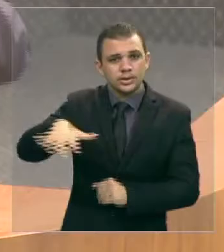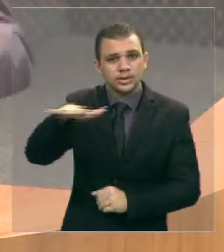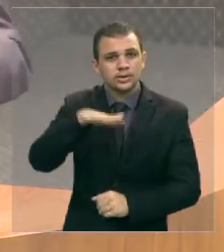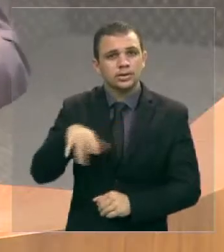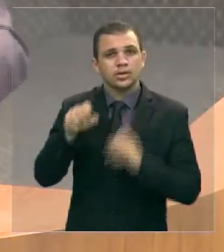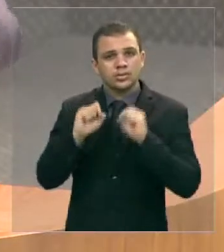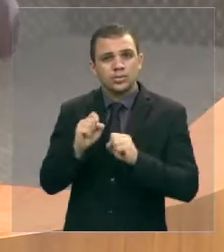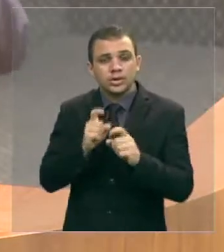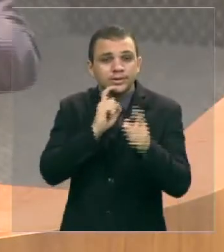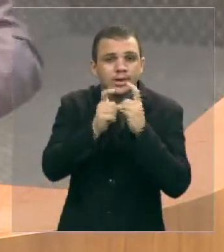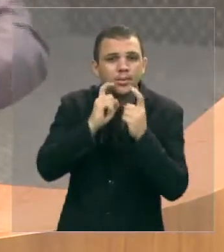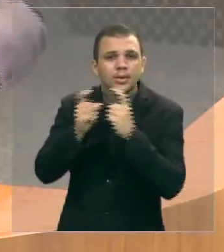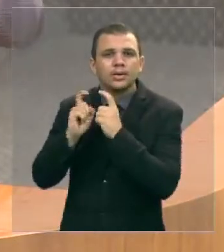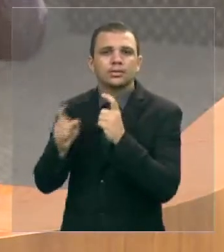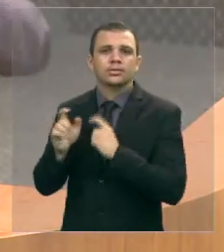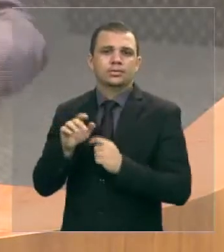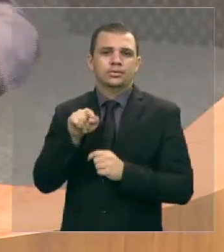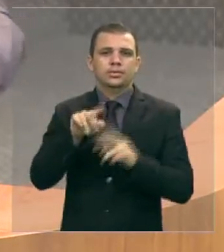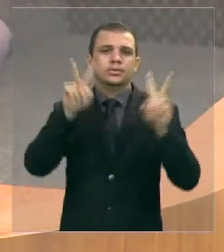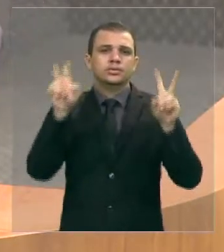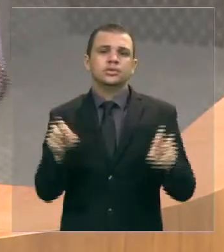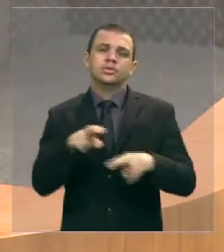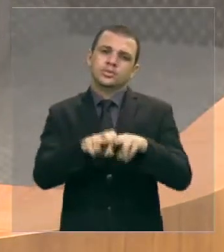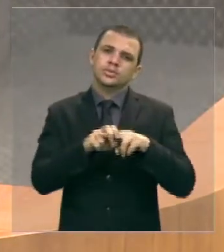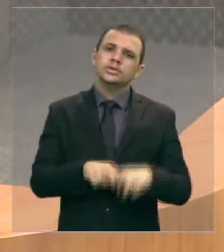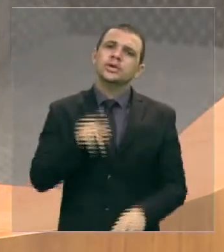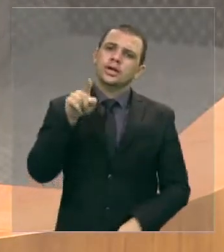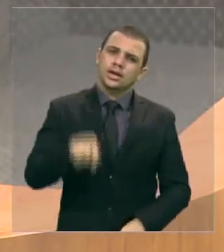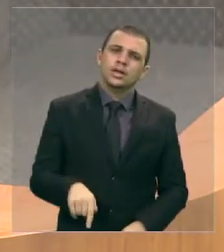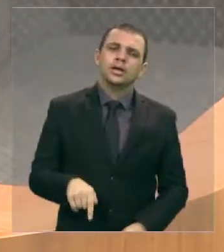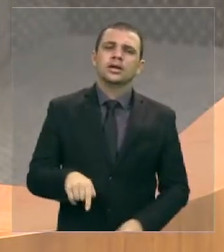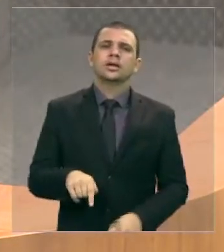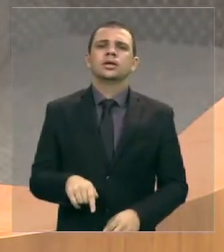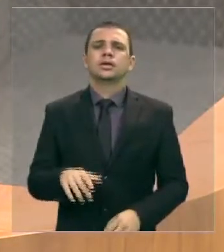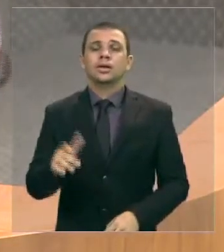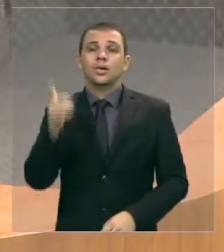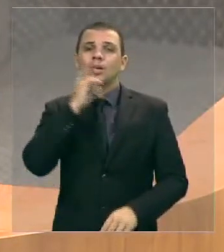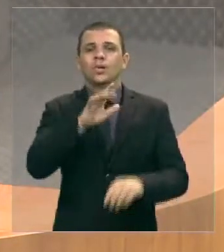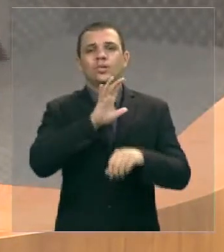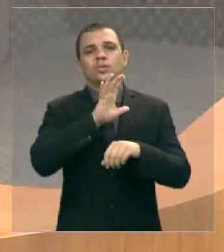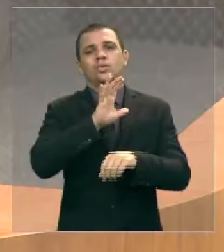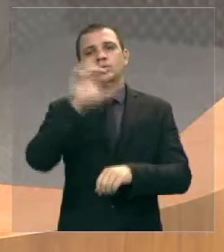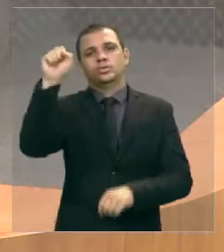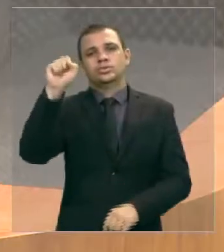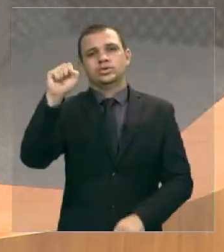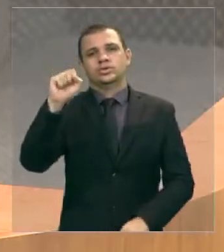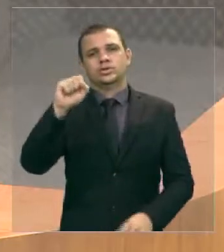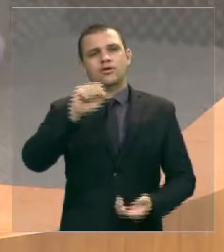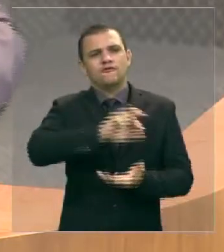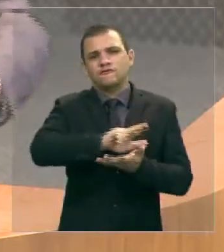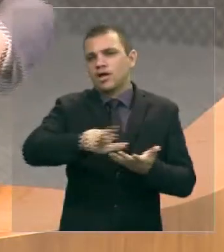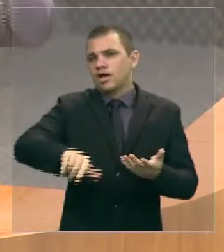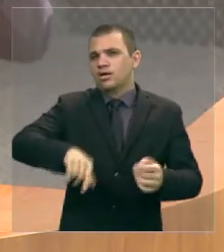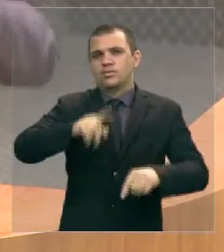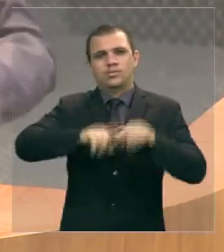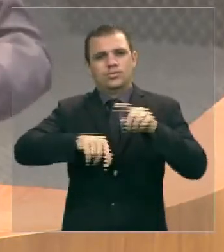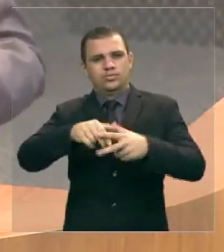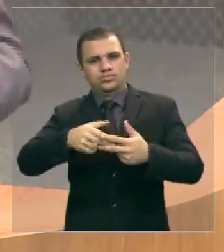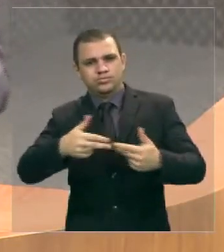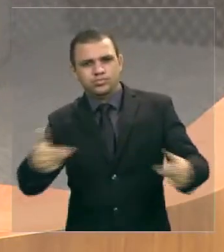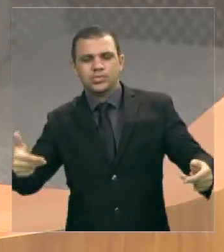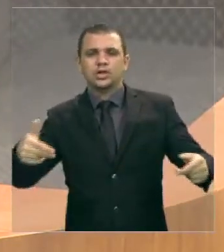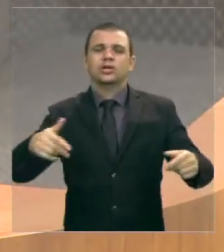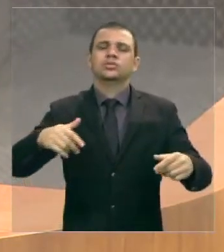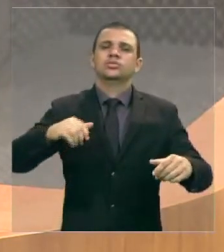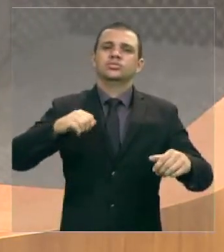porque isso é algo que vai ficar como uma conquista de todos os movimentos culturais e de todos